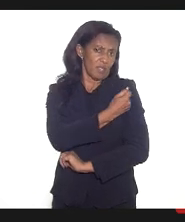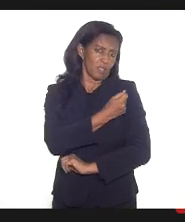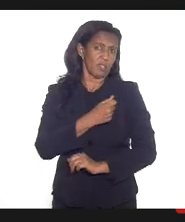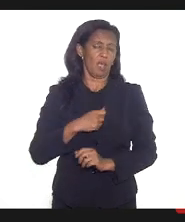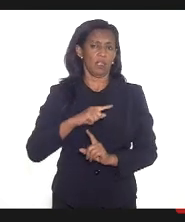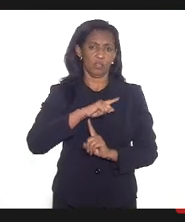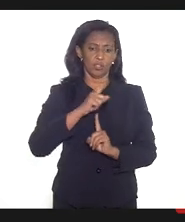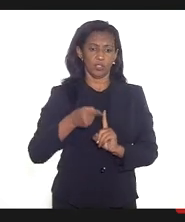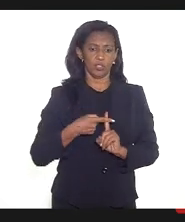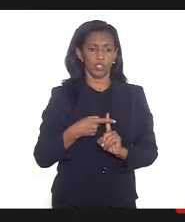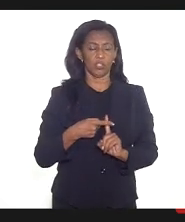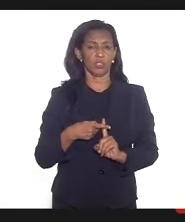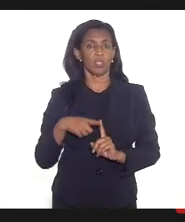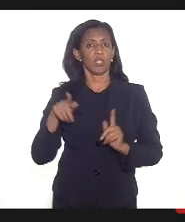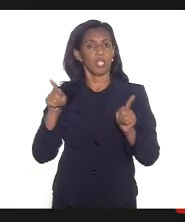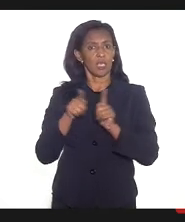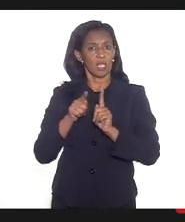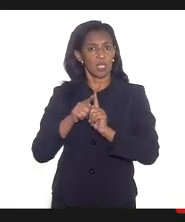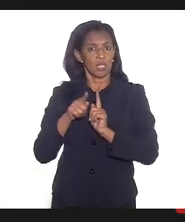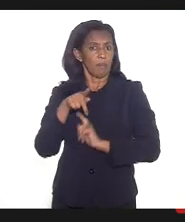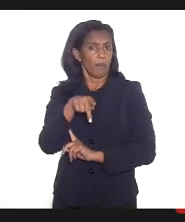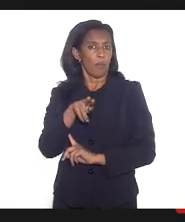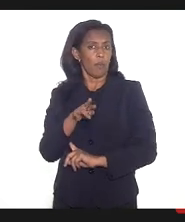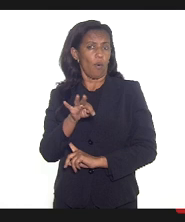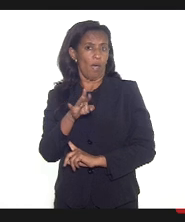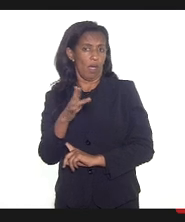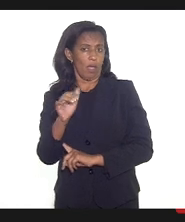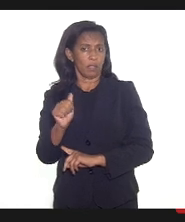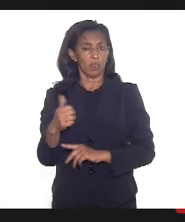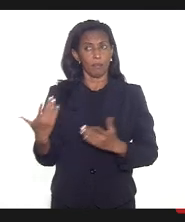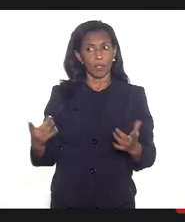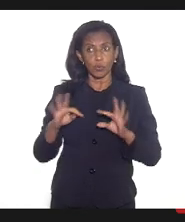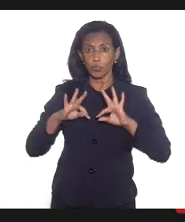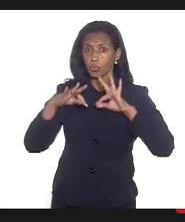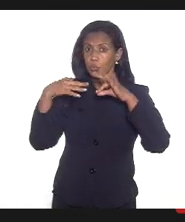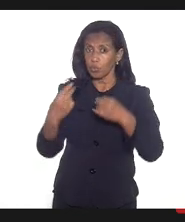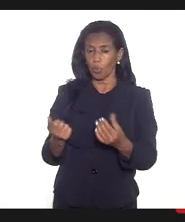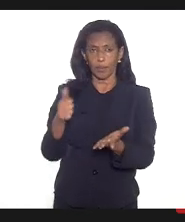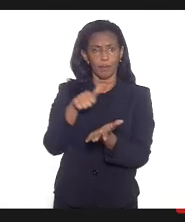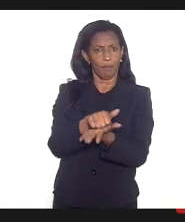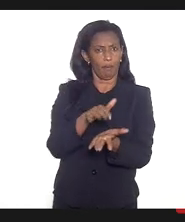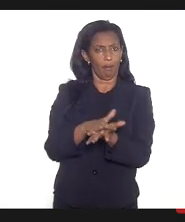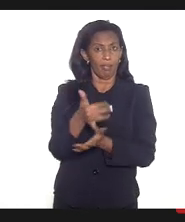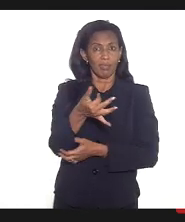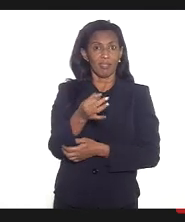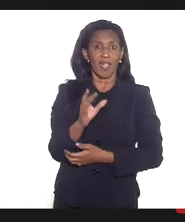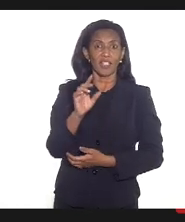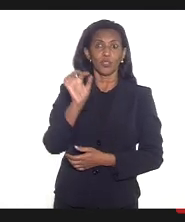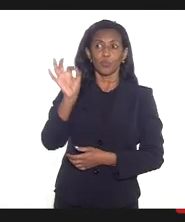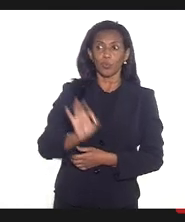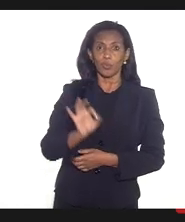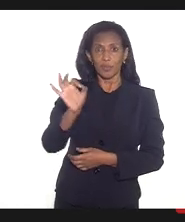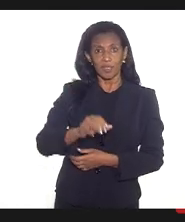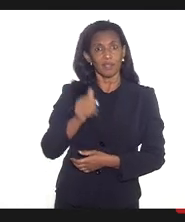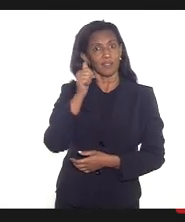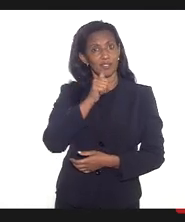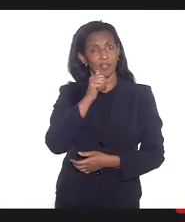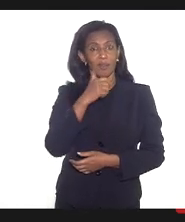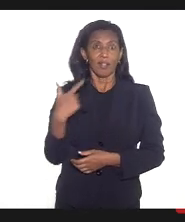gestantes hipoérperas, porém, por conta de tudo isso, apenas 10% das gestantes